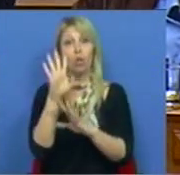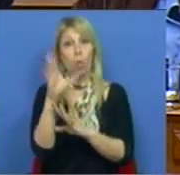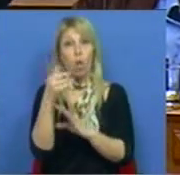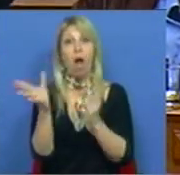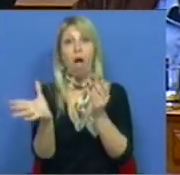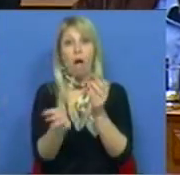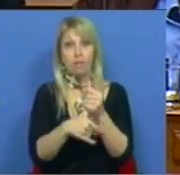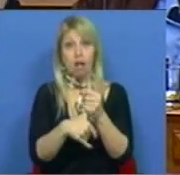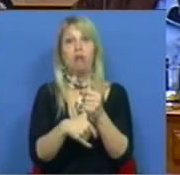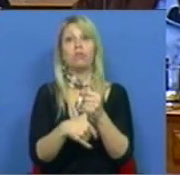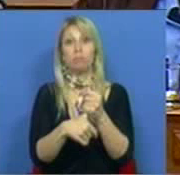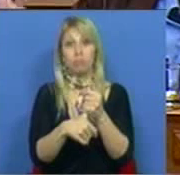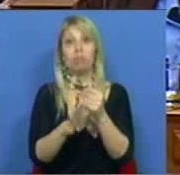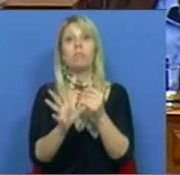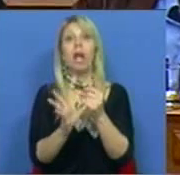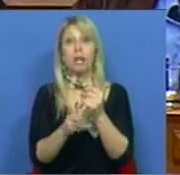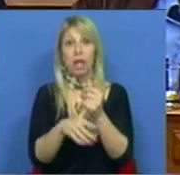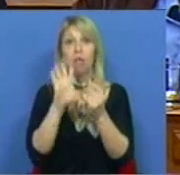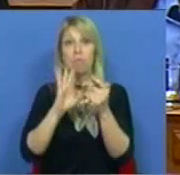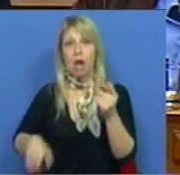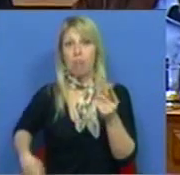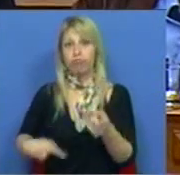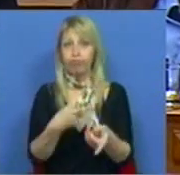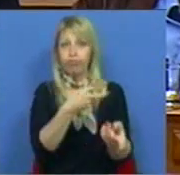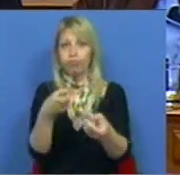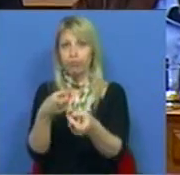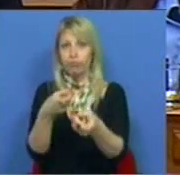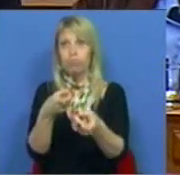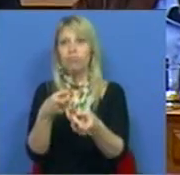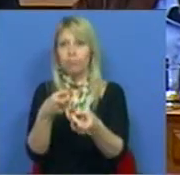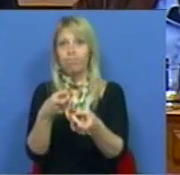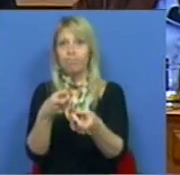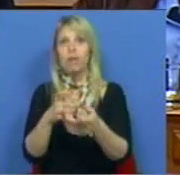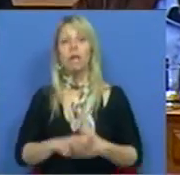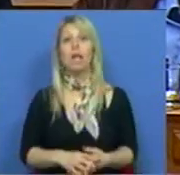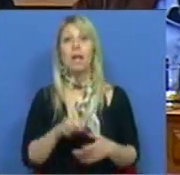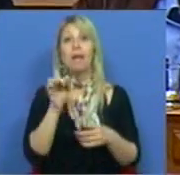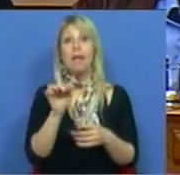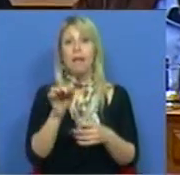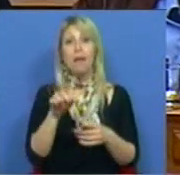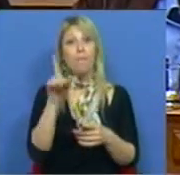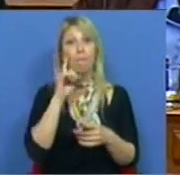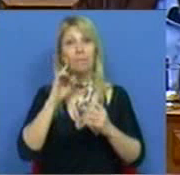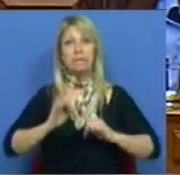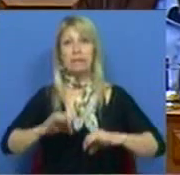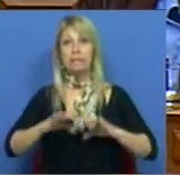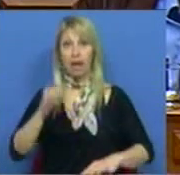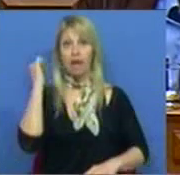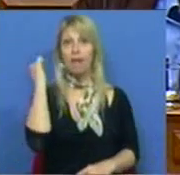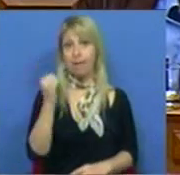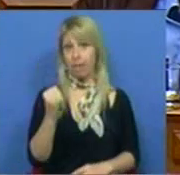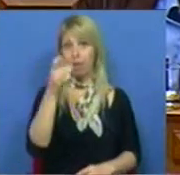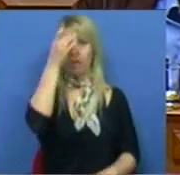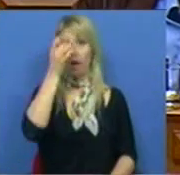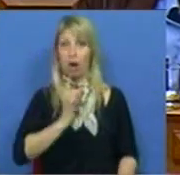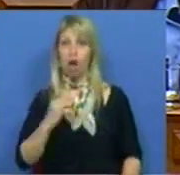levados a cabo utilizando armas de fogo. A prevenção deste tipo de crime, do nosso ponto